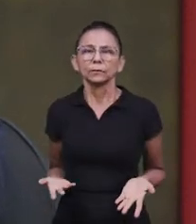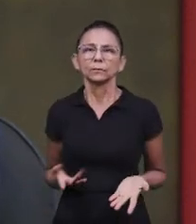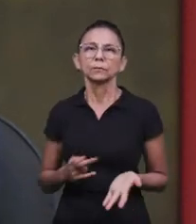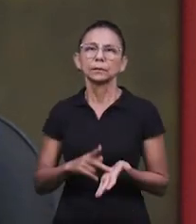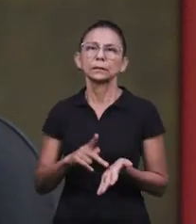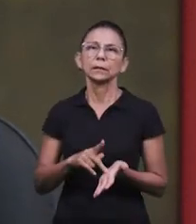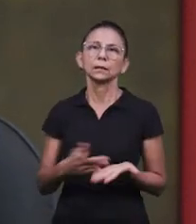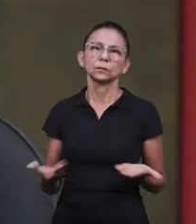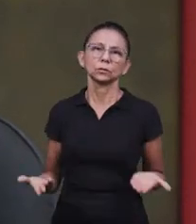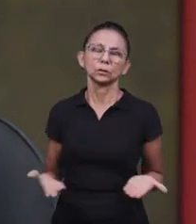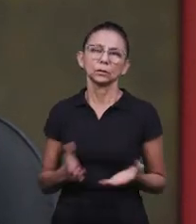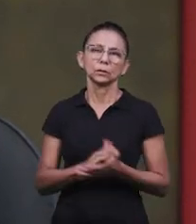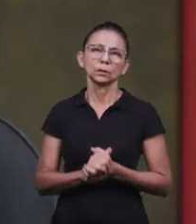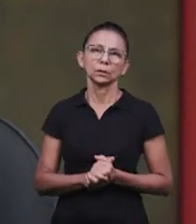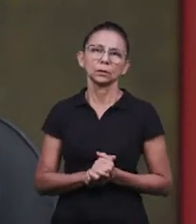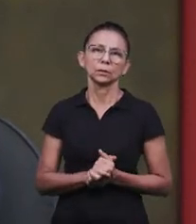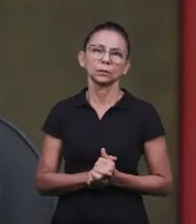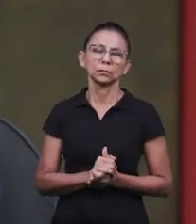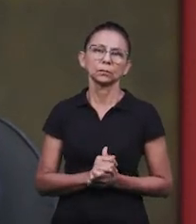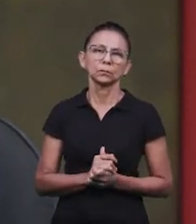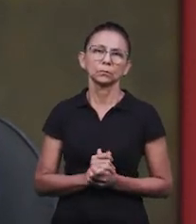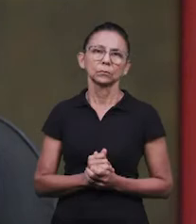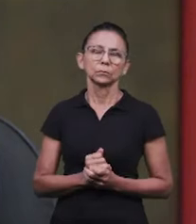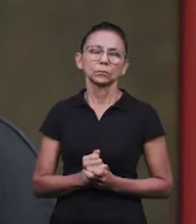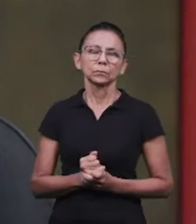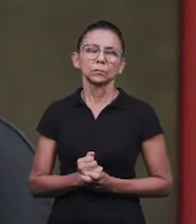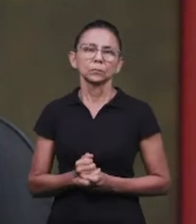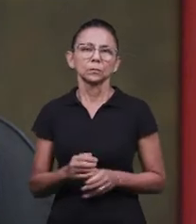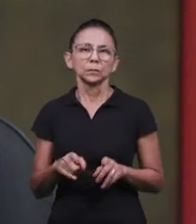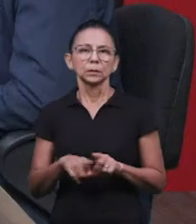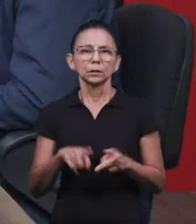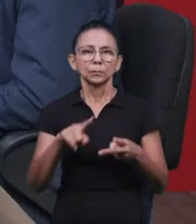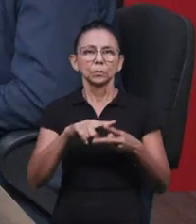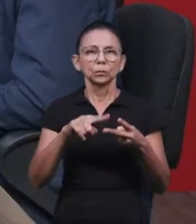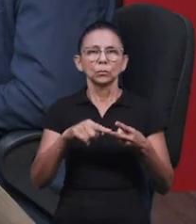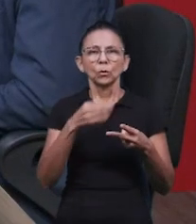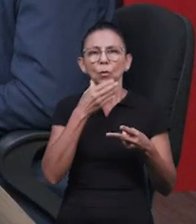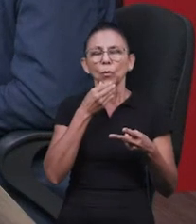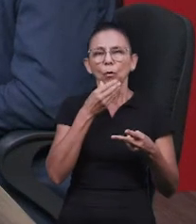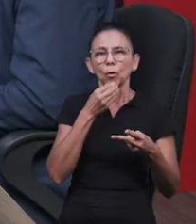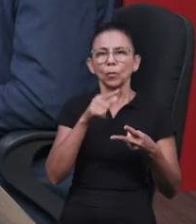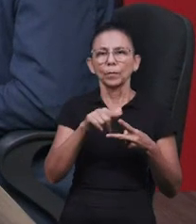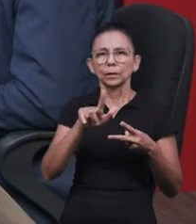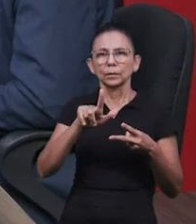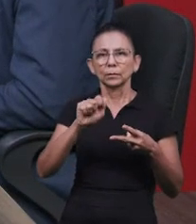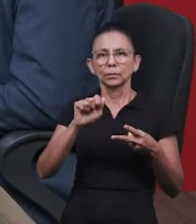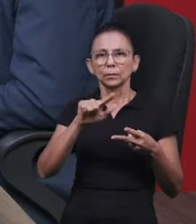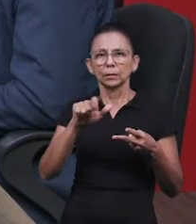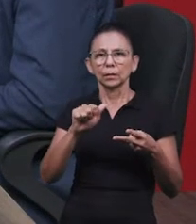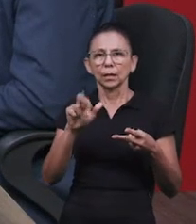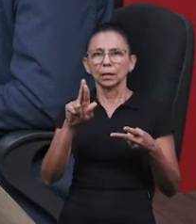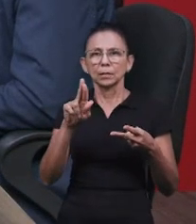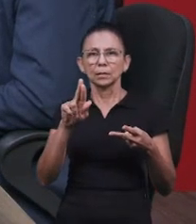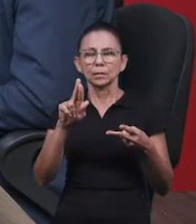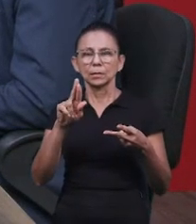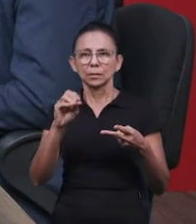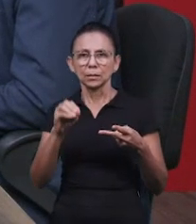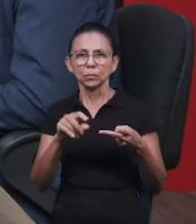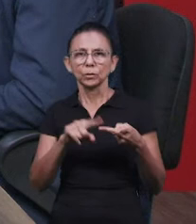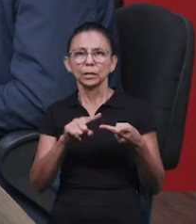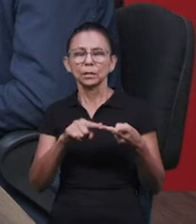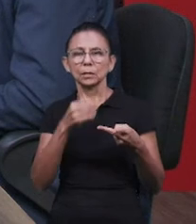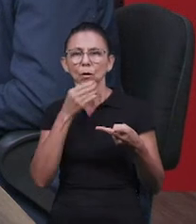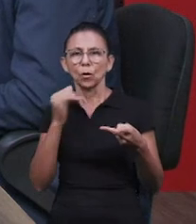inclusive, na experiência, na parábola de Lázaro e do homem rico, né? Que ele fala assim, não, eu posso ir e falar para os meus